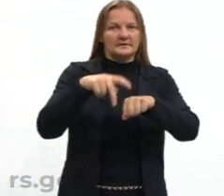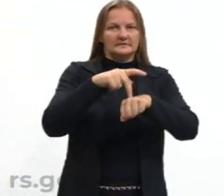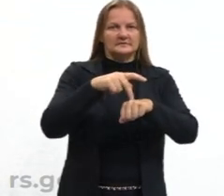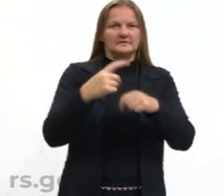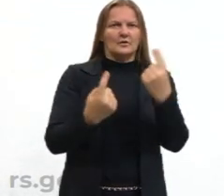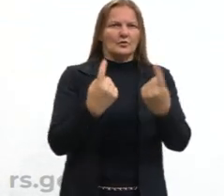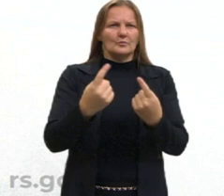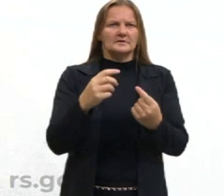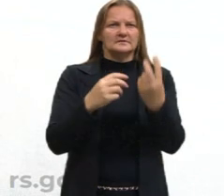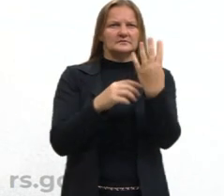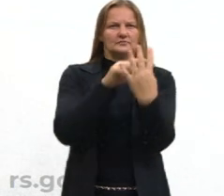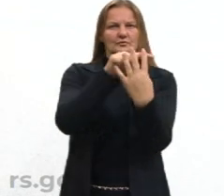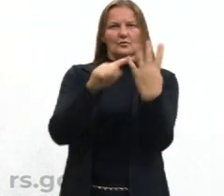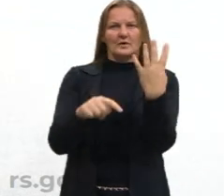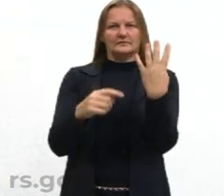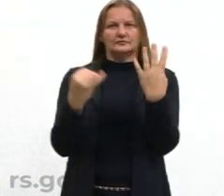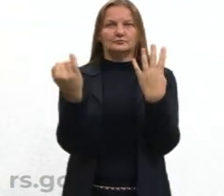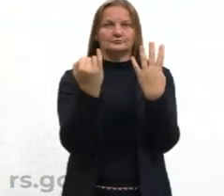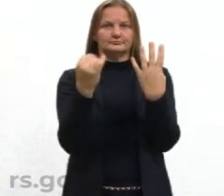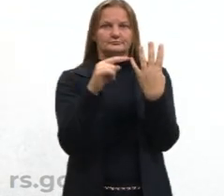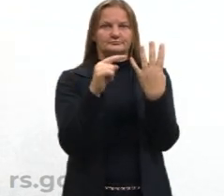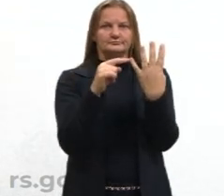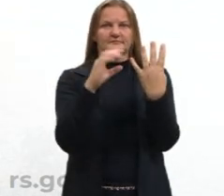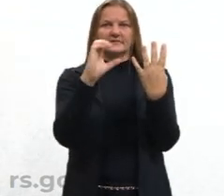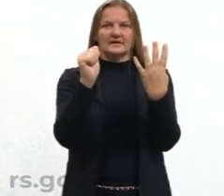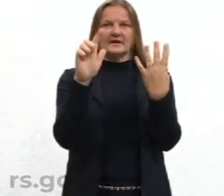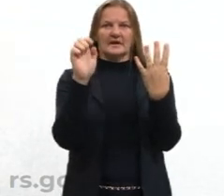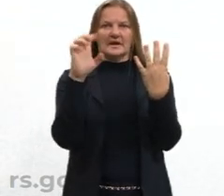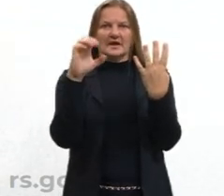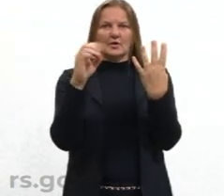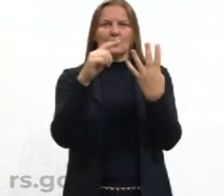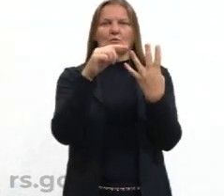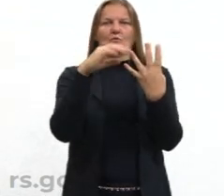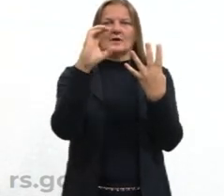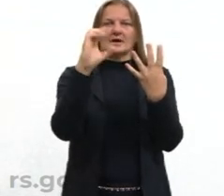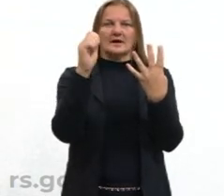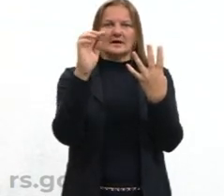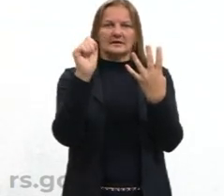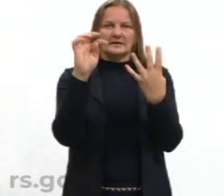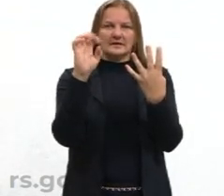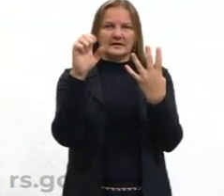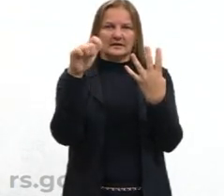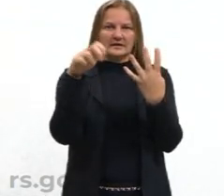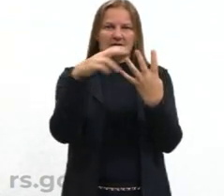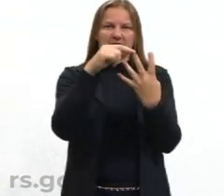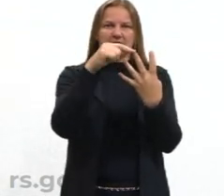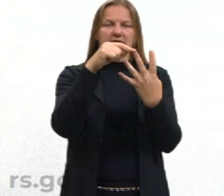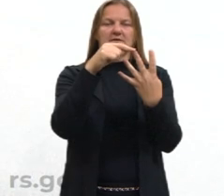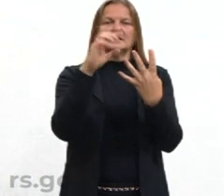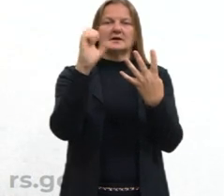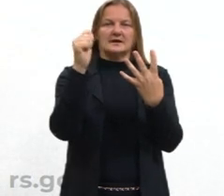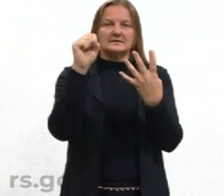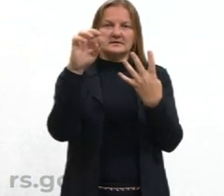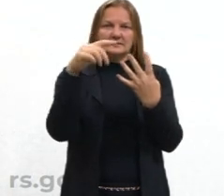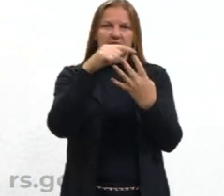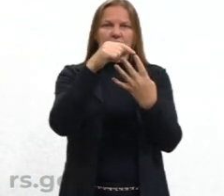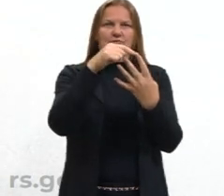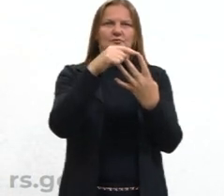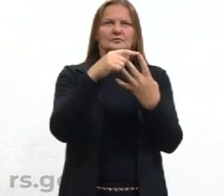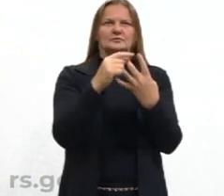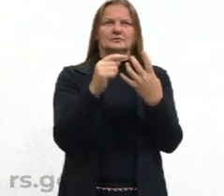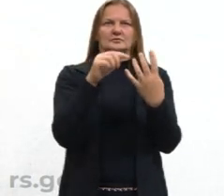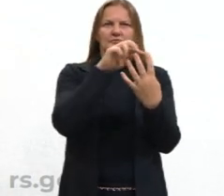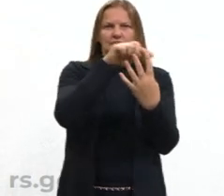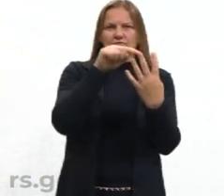delas aqui, as quatro principais, galego, vasco, catalã e o castelhano. Mas, dentro,